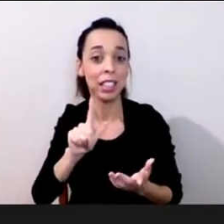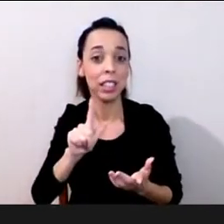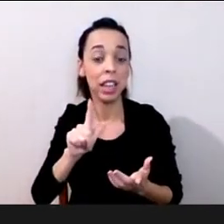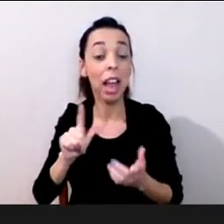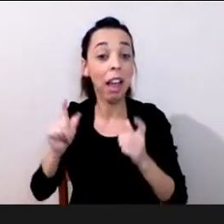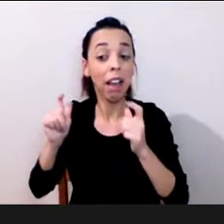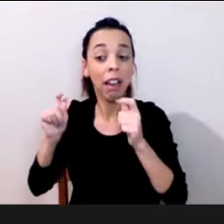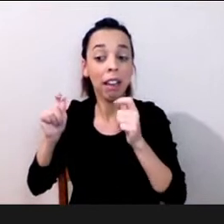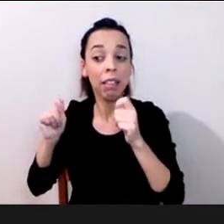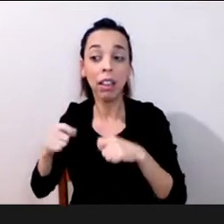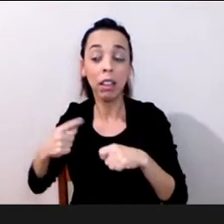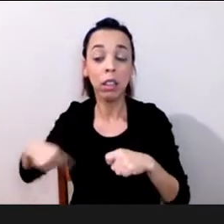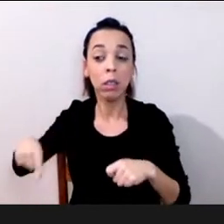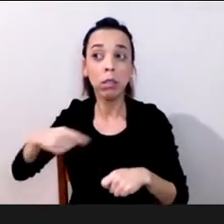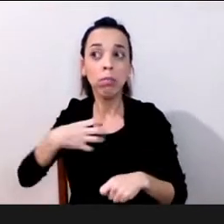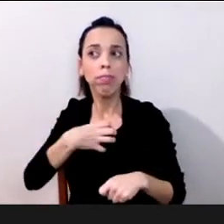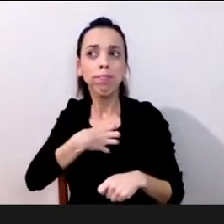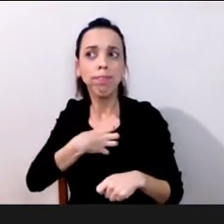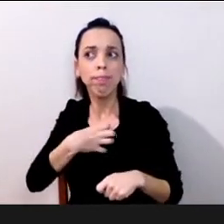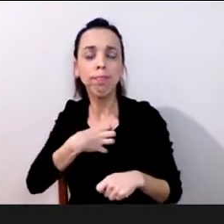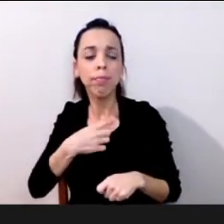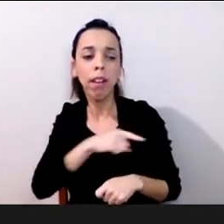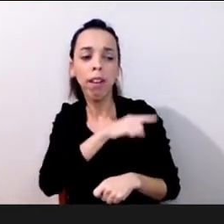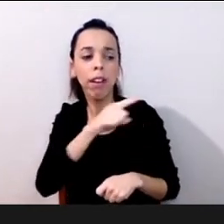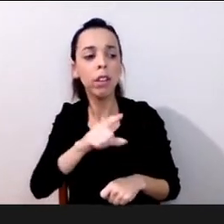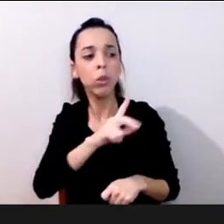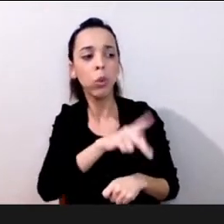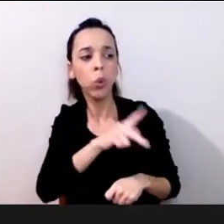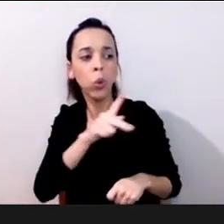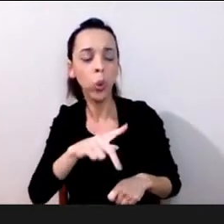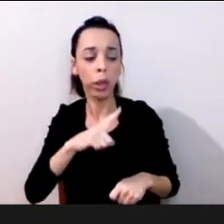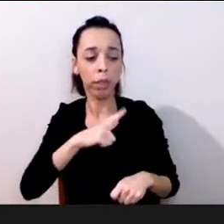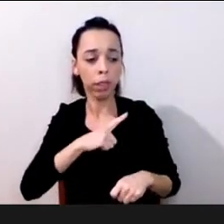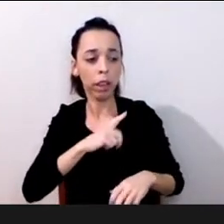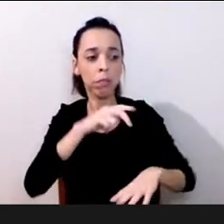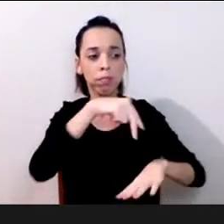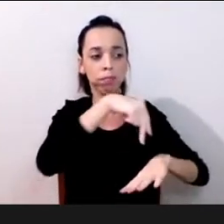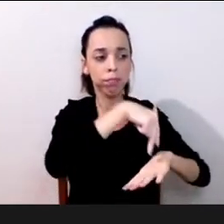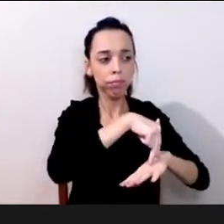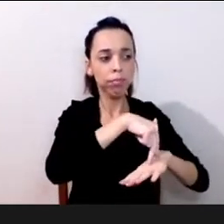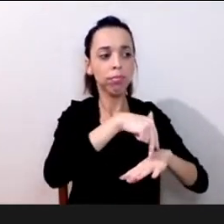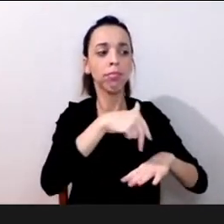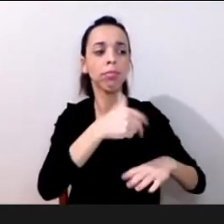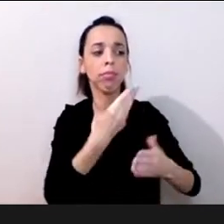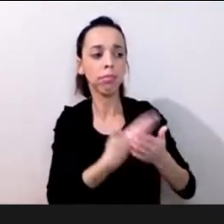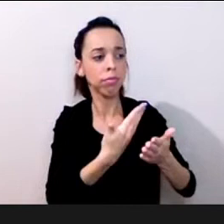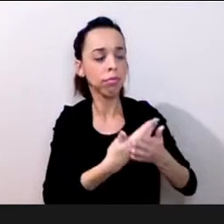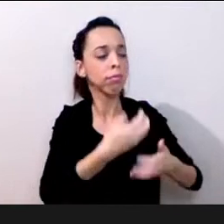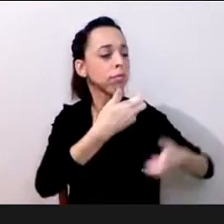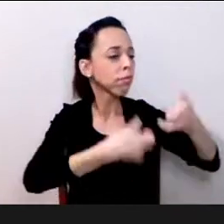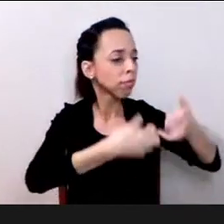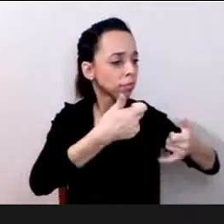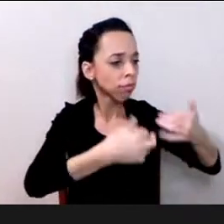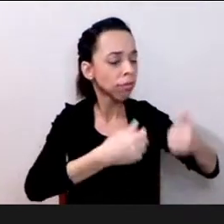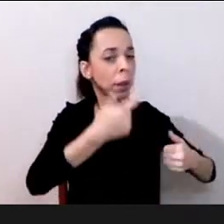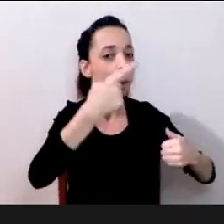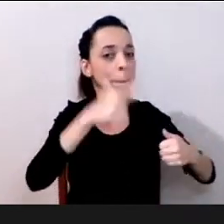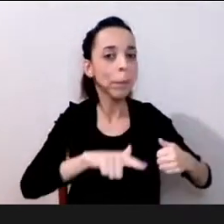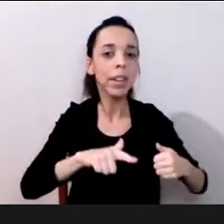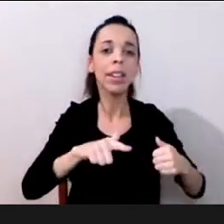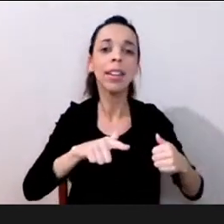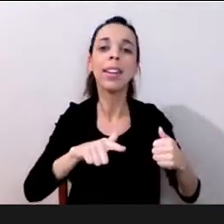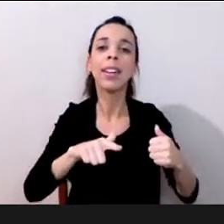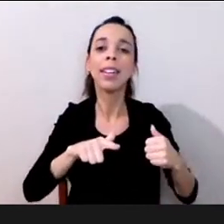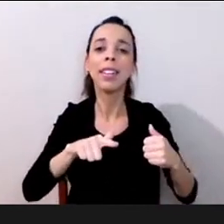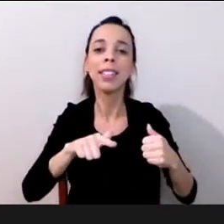alguma dimensão que está fazendo isso com esse desafio né está aqui com os alunos precisa administrar os alunos no presencial os alunos que estão lá no